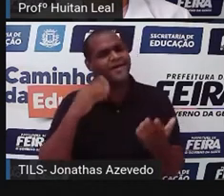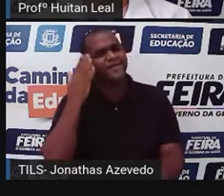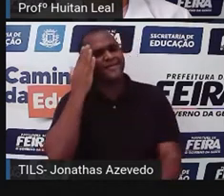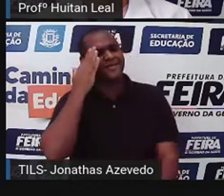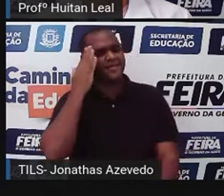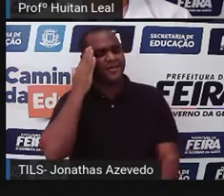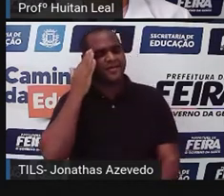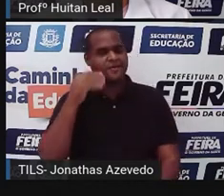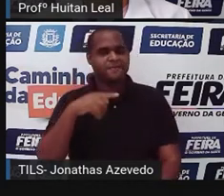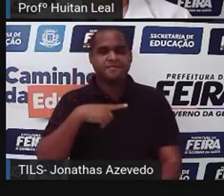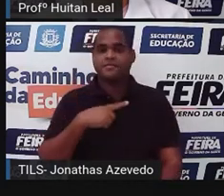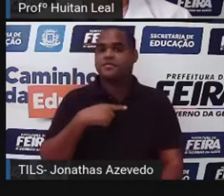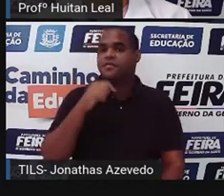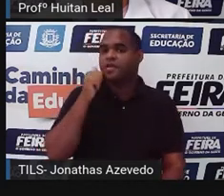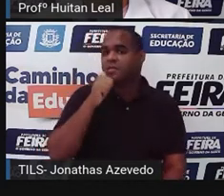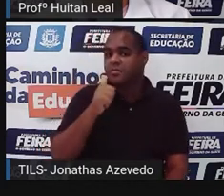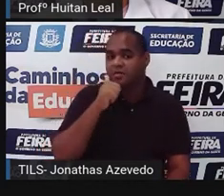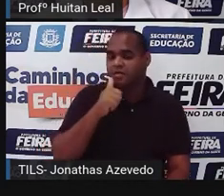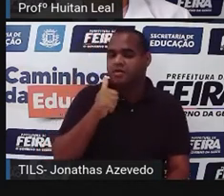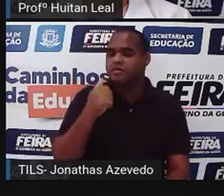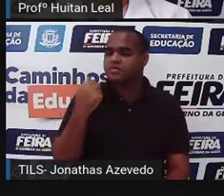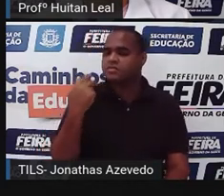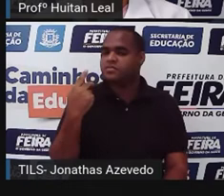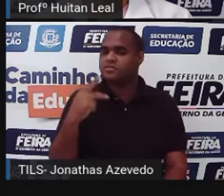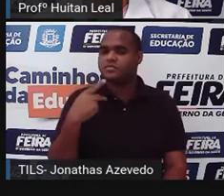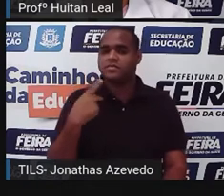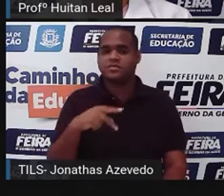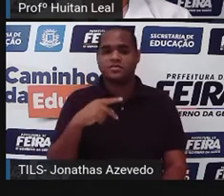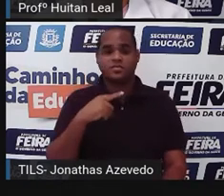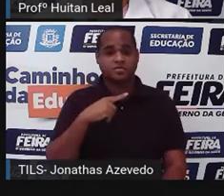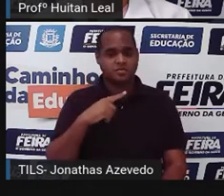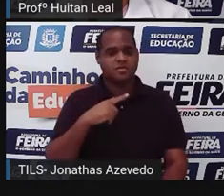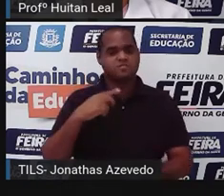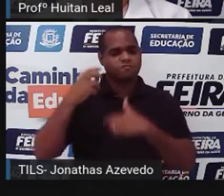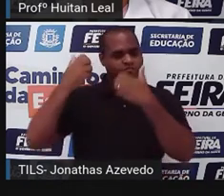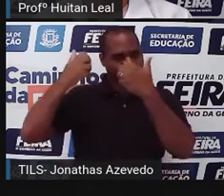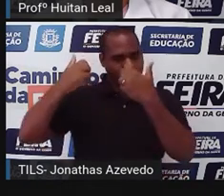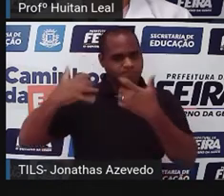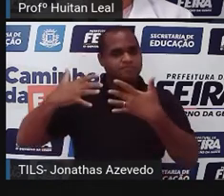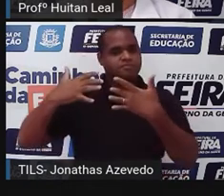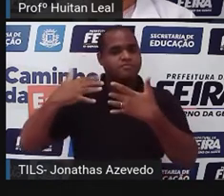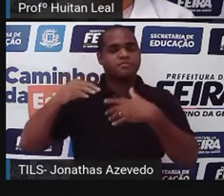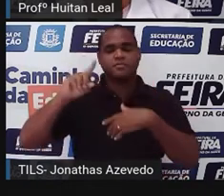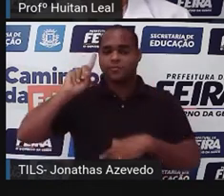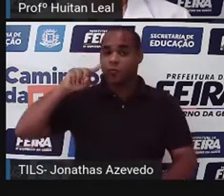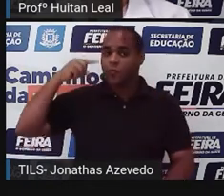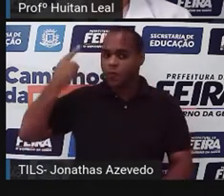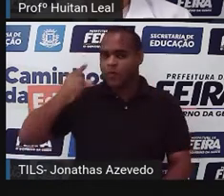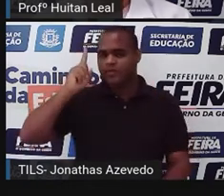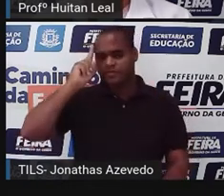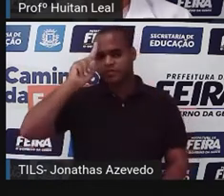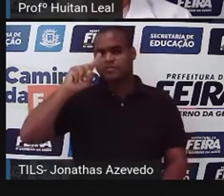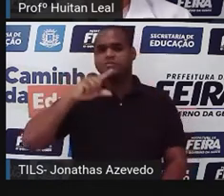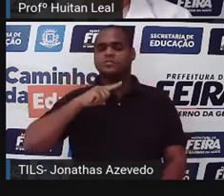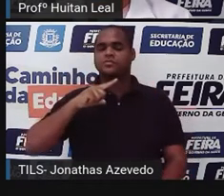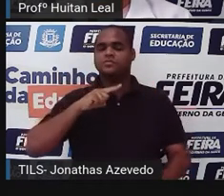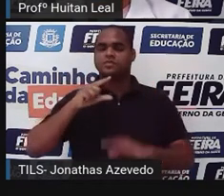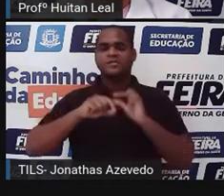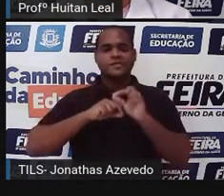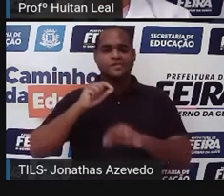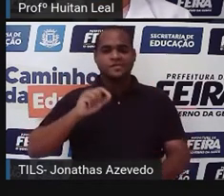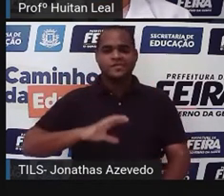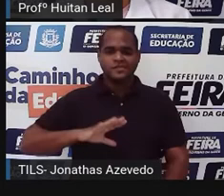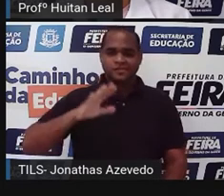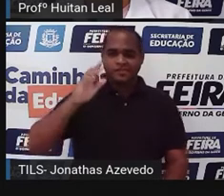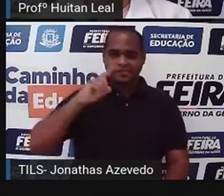Por isso, a mulher decidiu dar-lhe uma lição. E no dia seguinte, olha aí a complicação